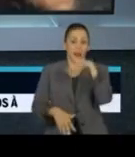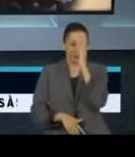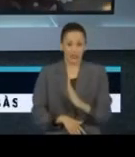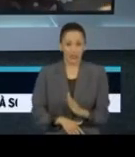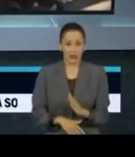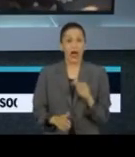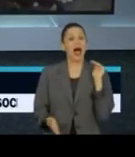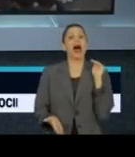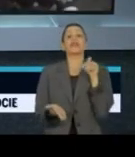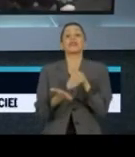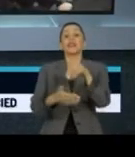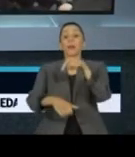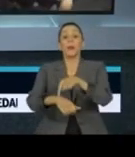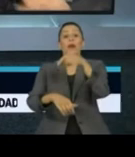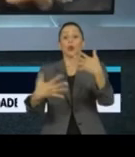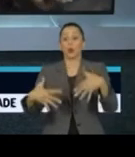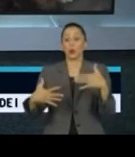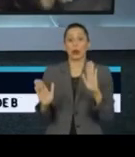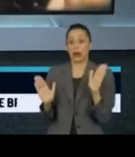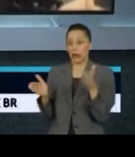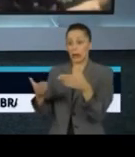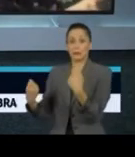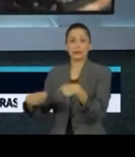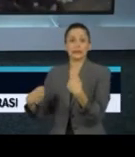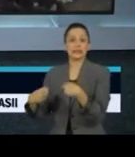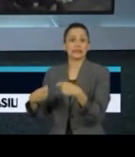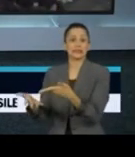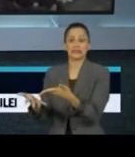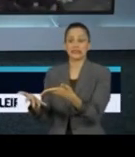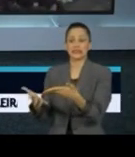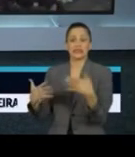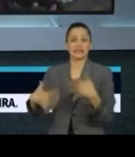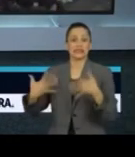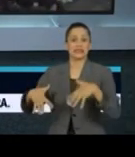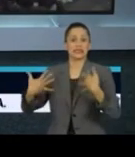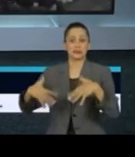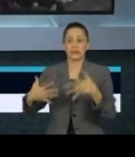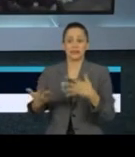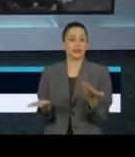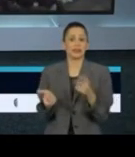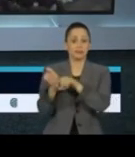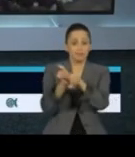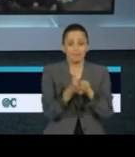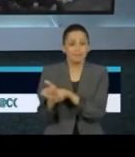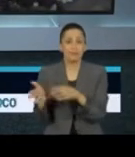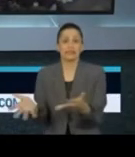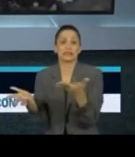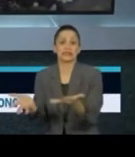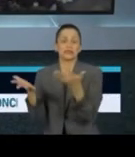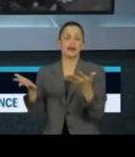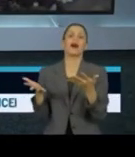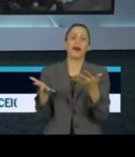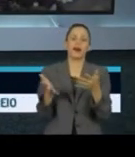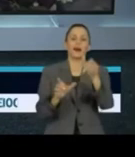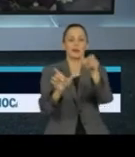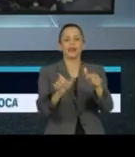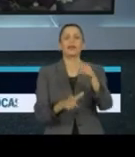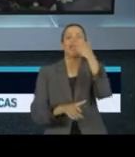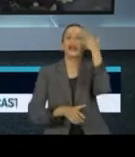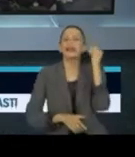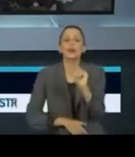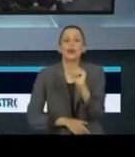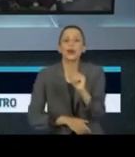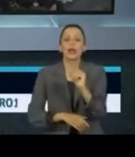você tem que se voltar para a ciência numa situação extrema. E as pessoas esquecem que a ciência está presente